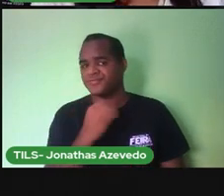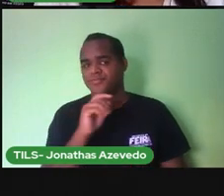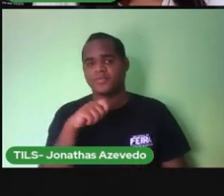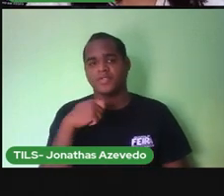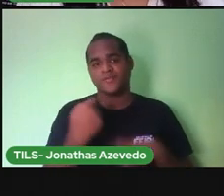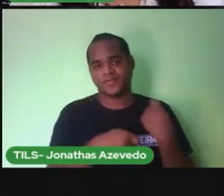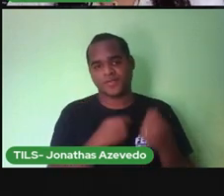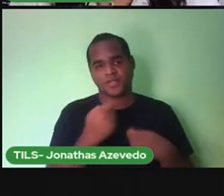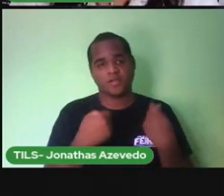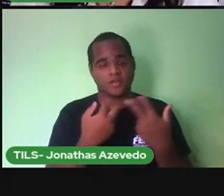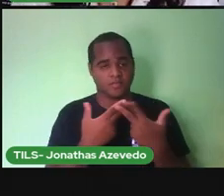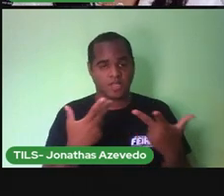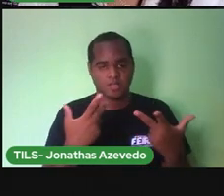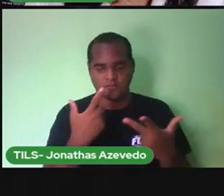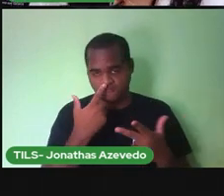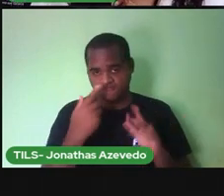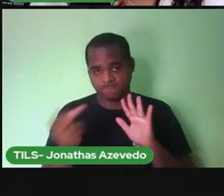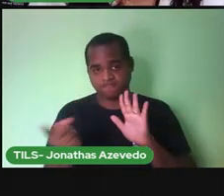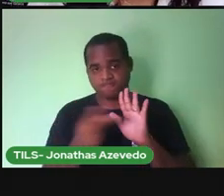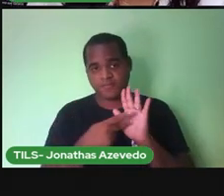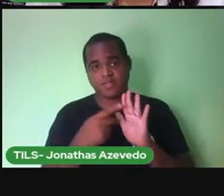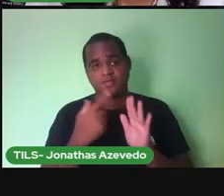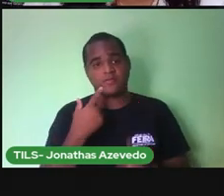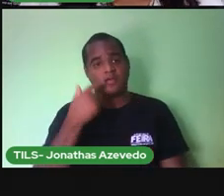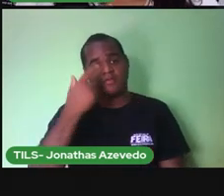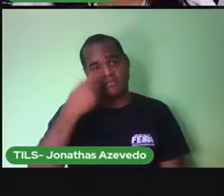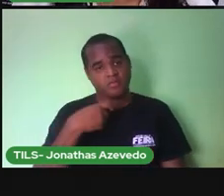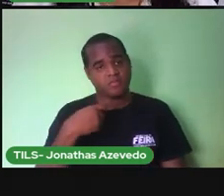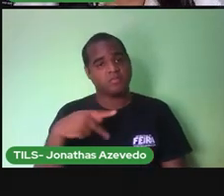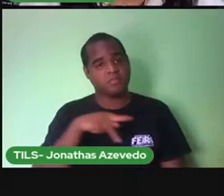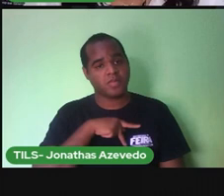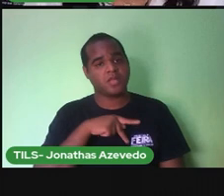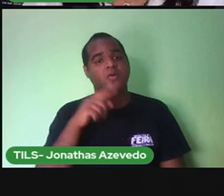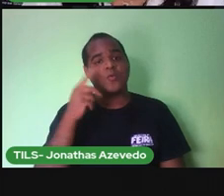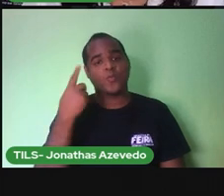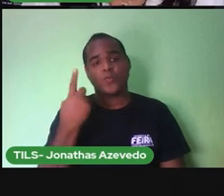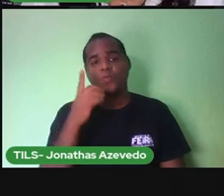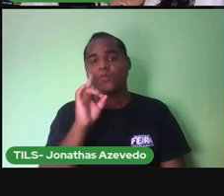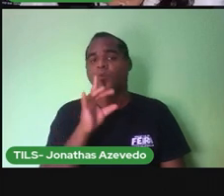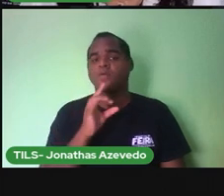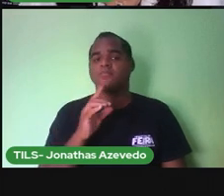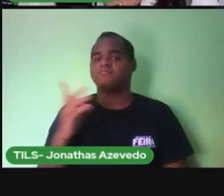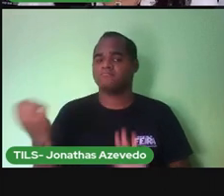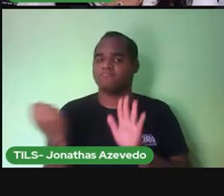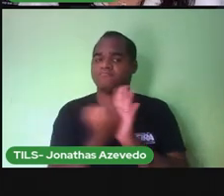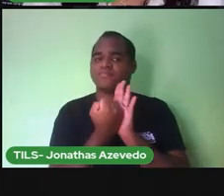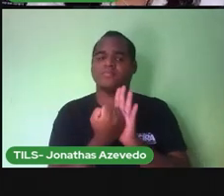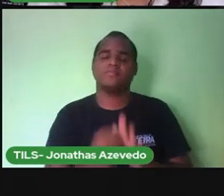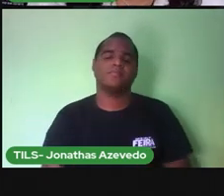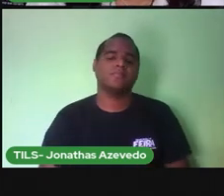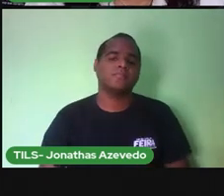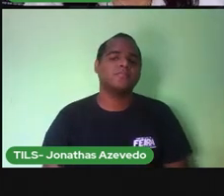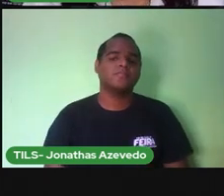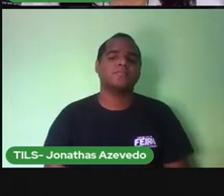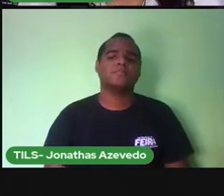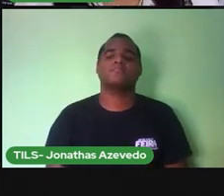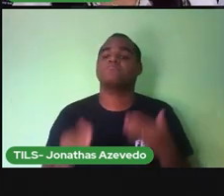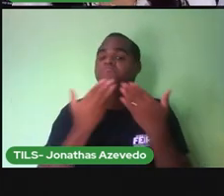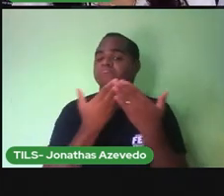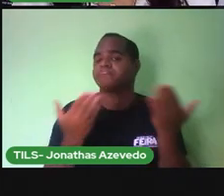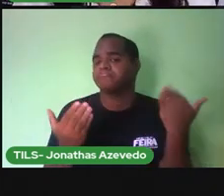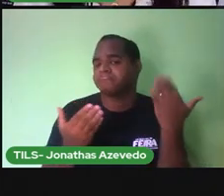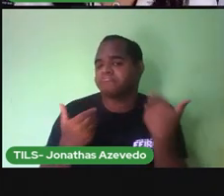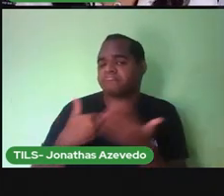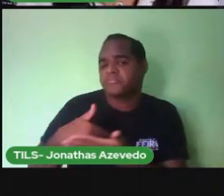identificam você sendo o único, estão lá naquele documento. E ainda bebês,